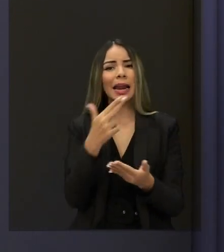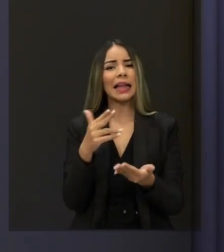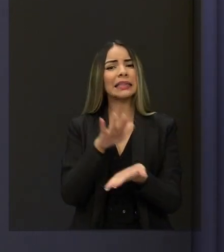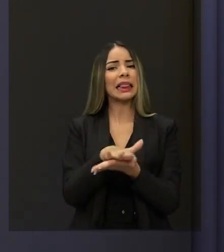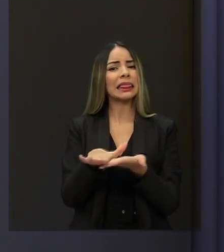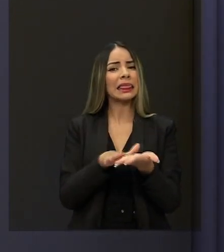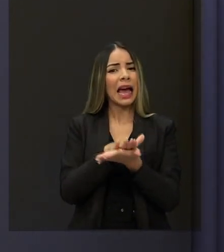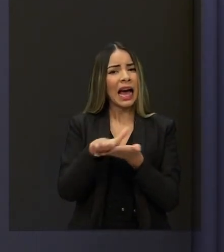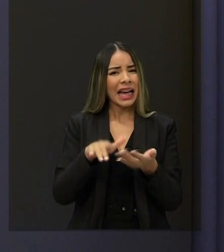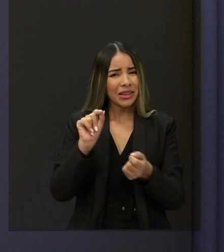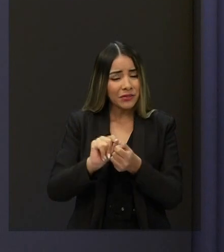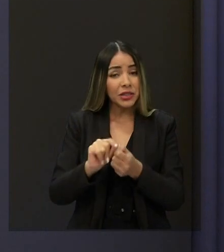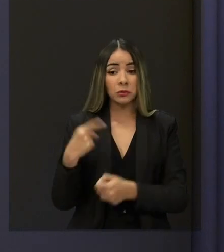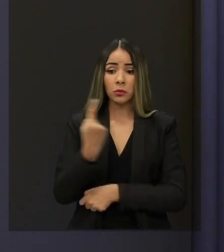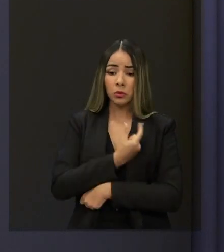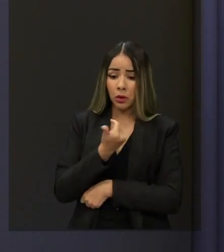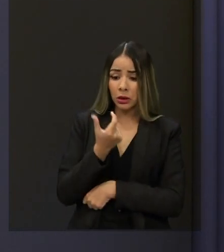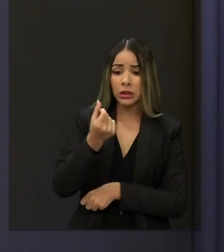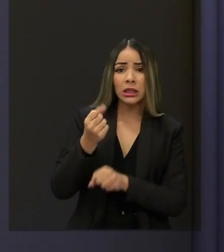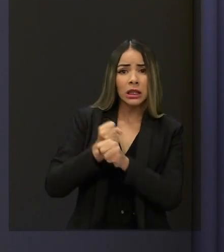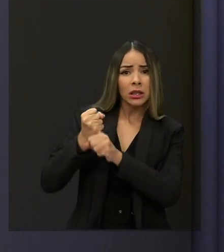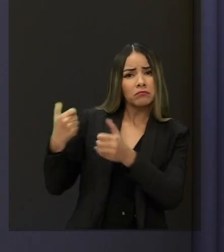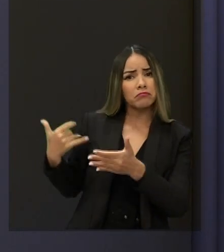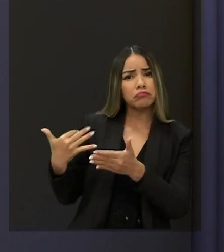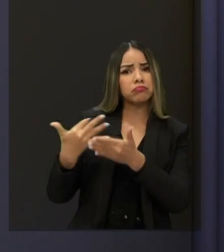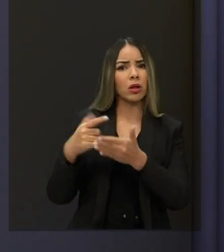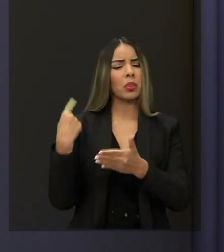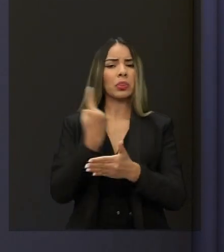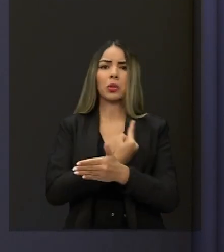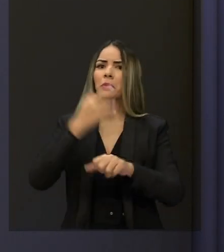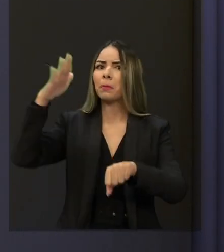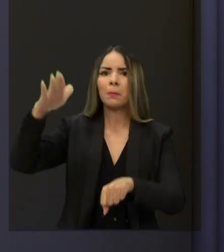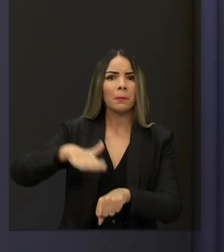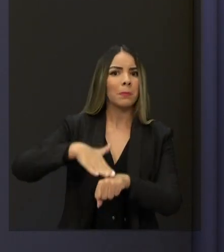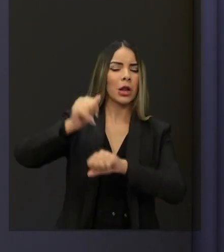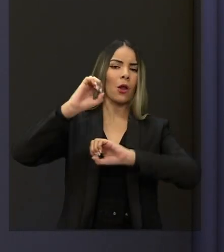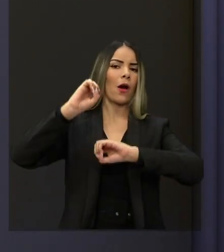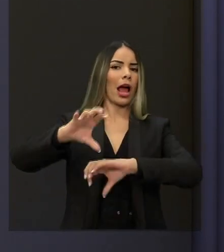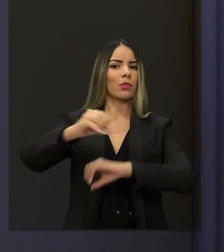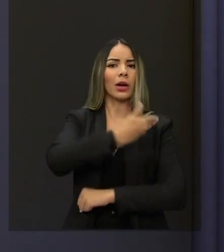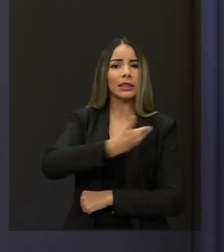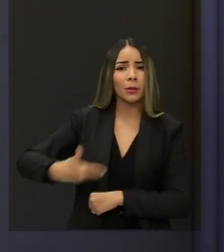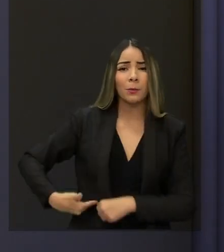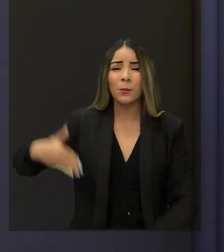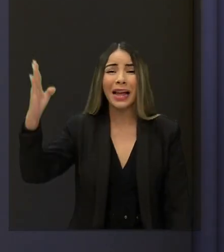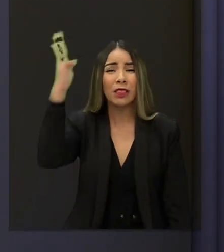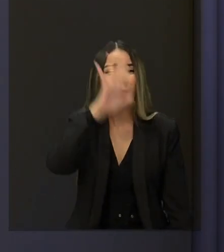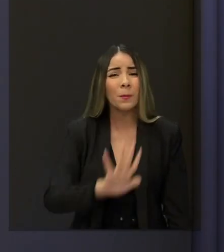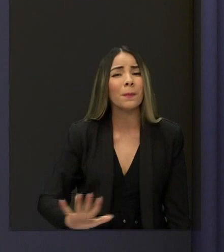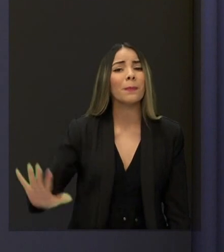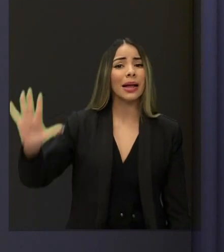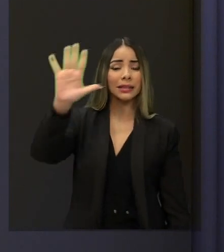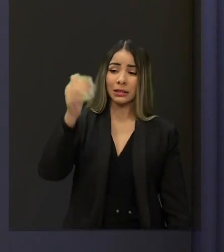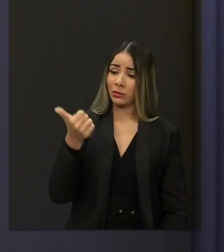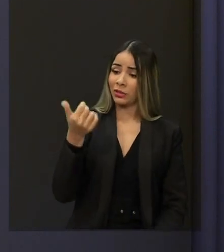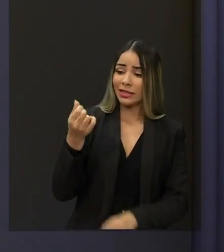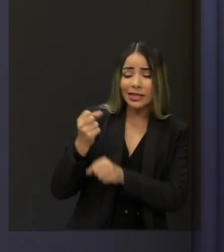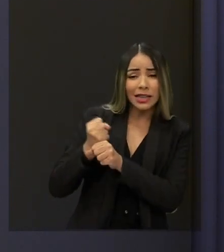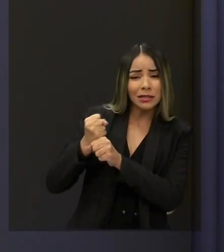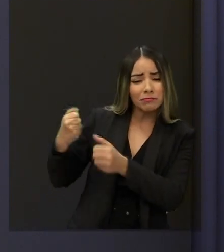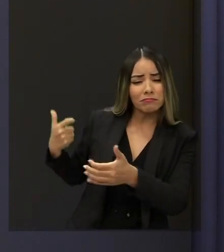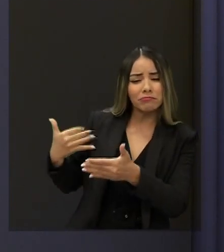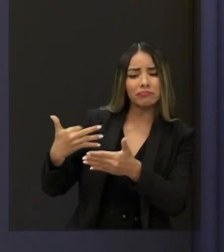Depois de 16 anos, nós somos a melhor rede pública de educação do Brasil. Depois de 16 anos,